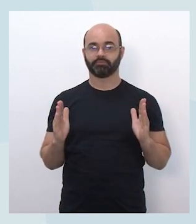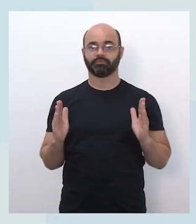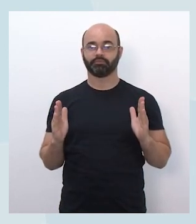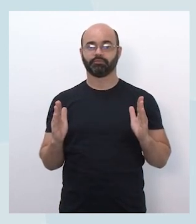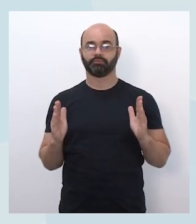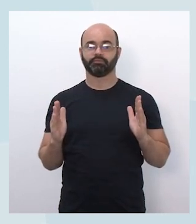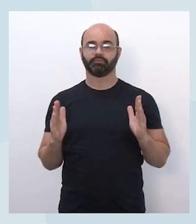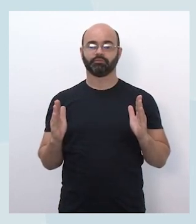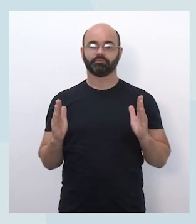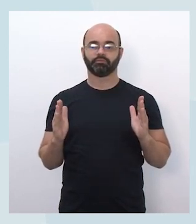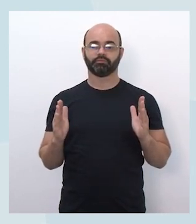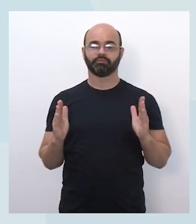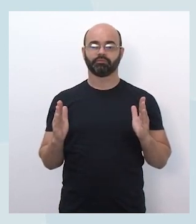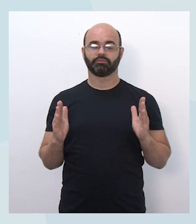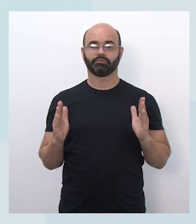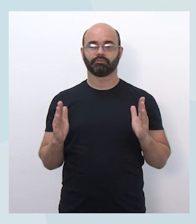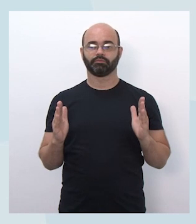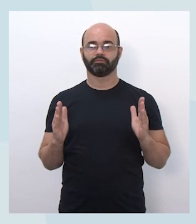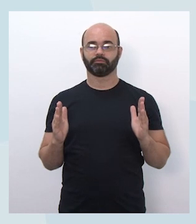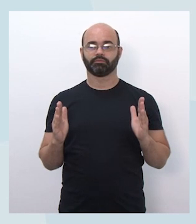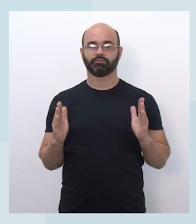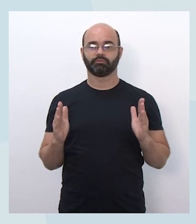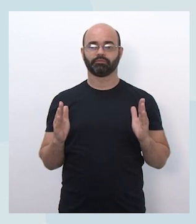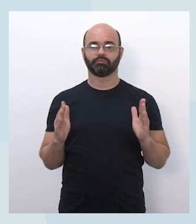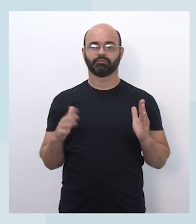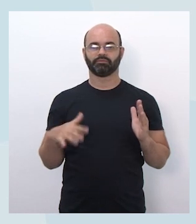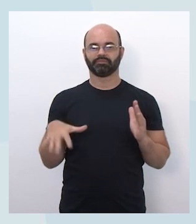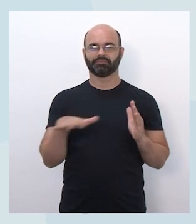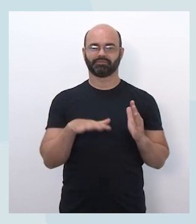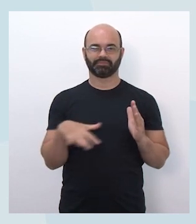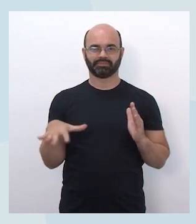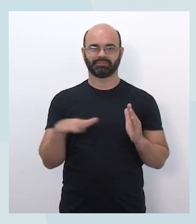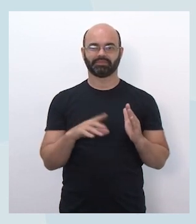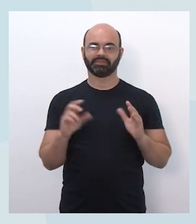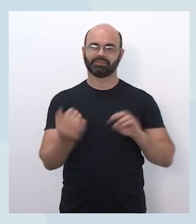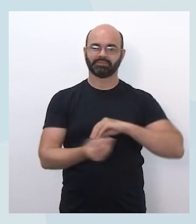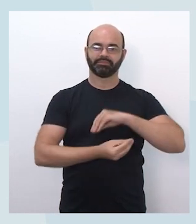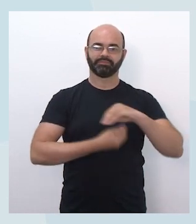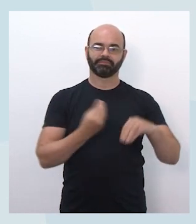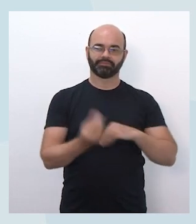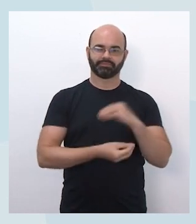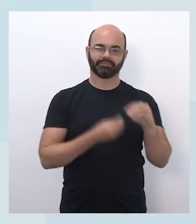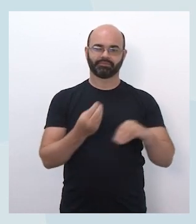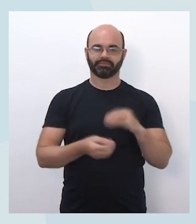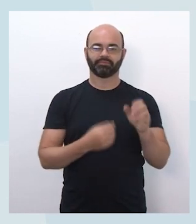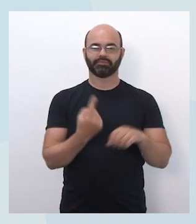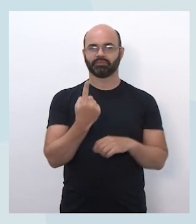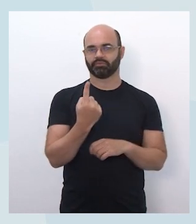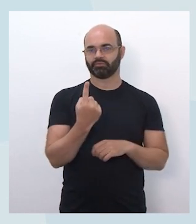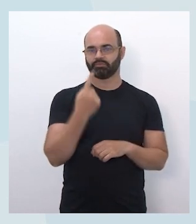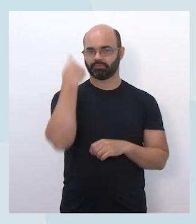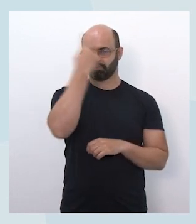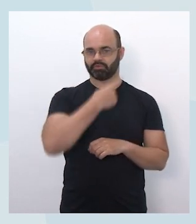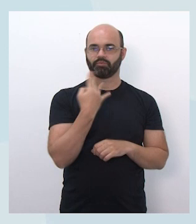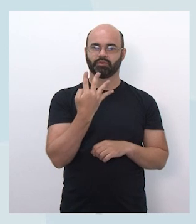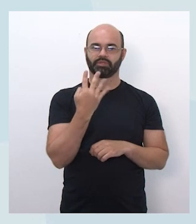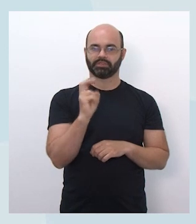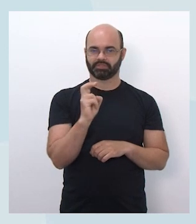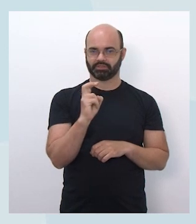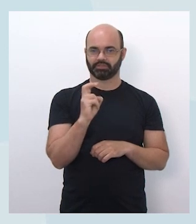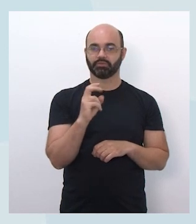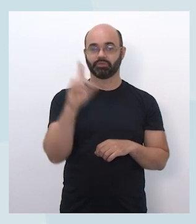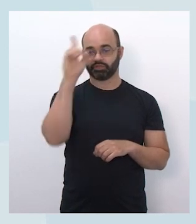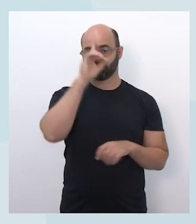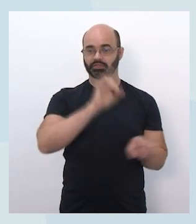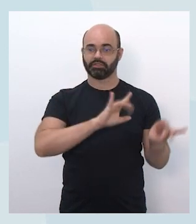formatos, sendo no ensino integral híbrido uma ampliação de 1 hora e 45 por dia e no ensino médio e noturno